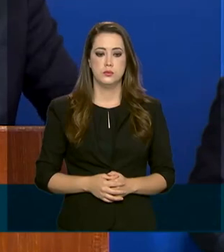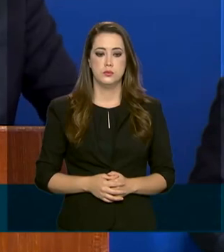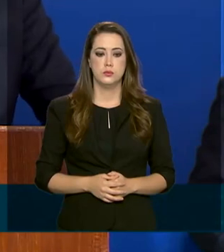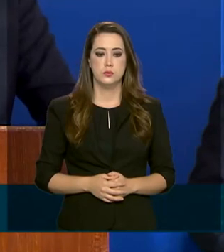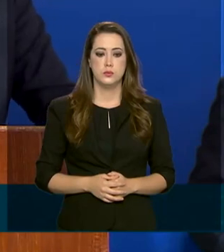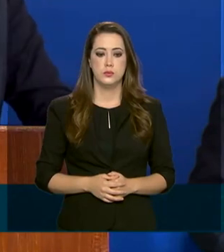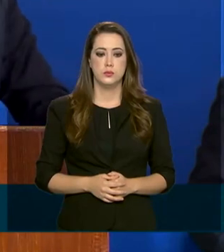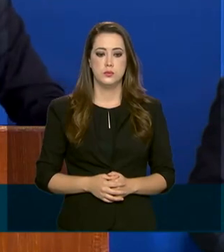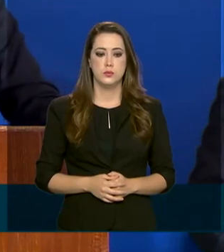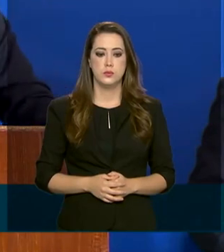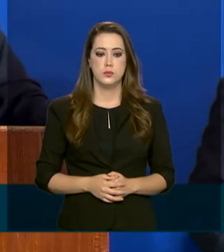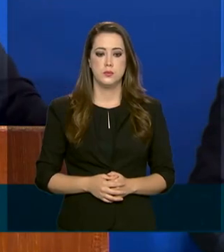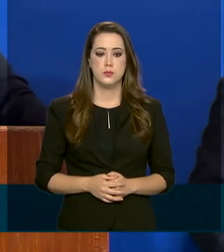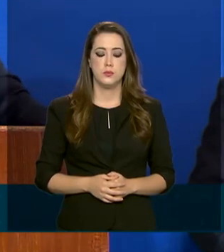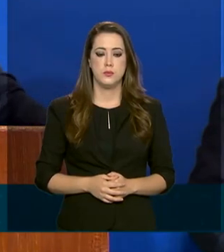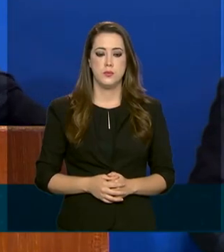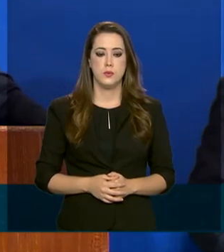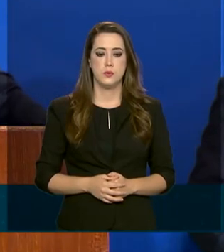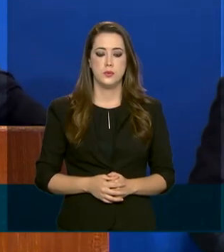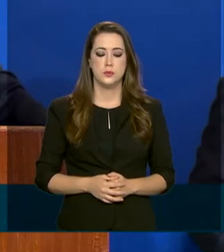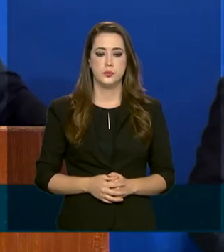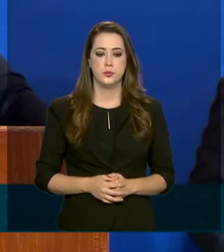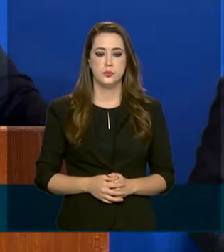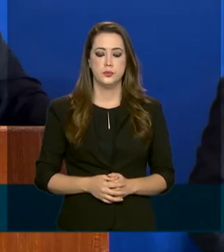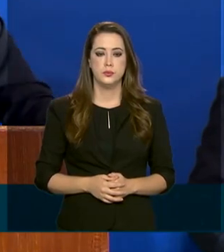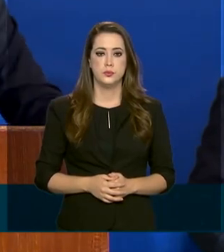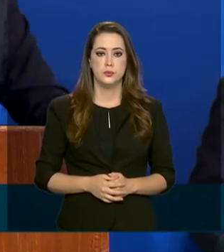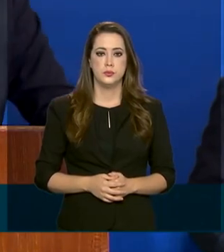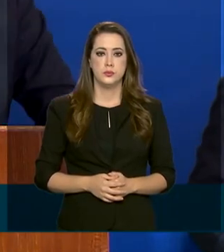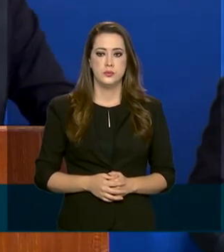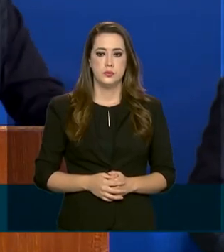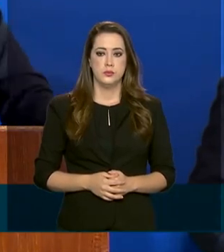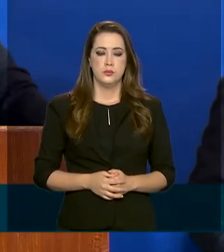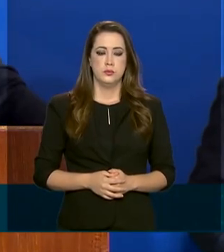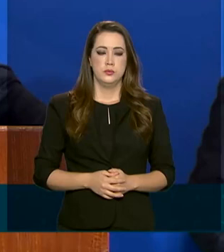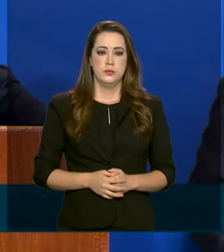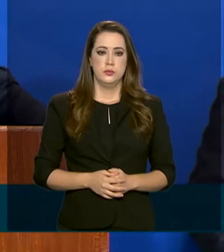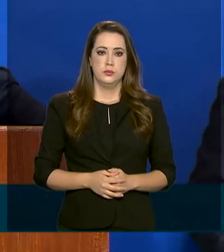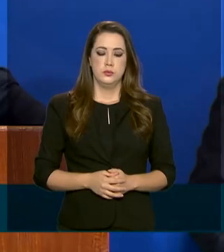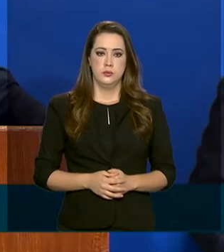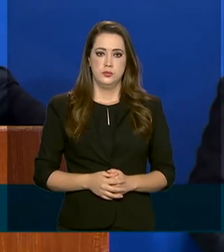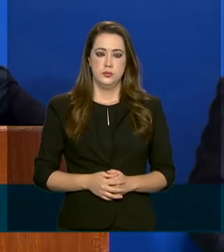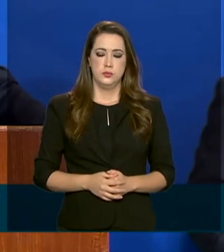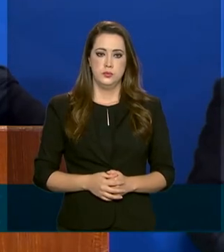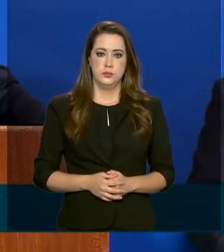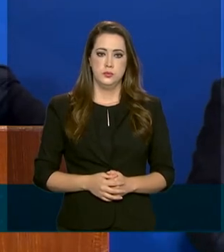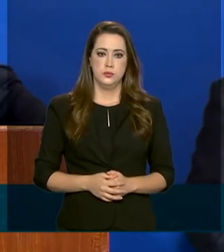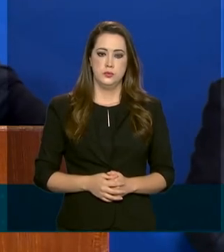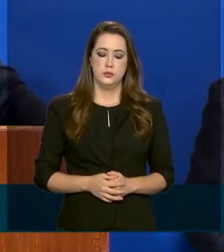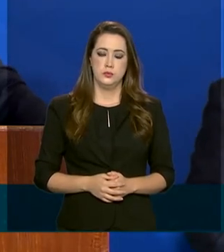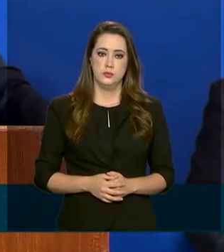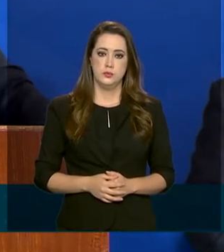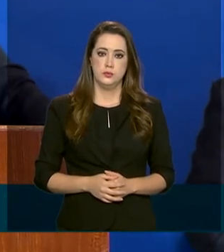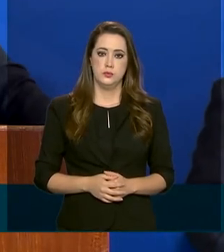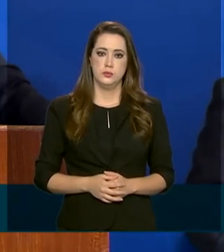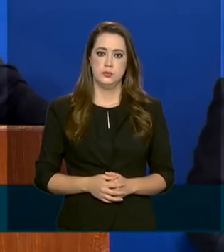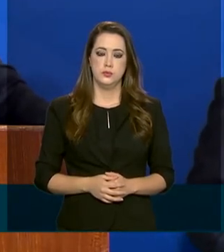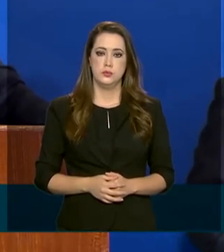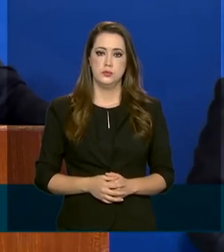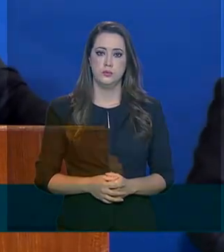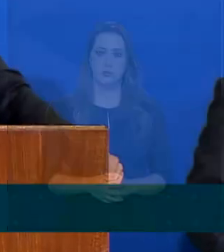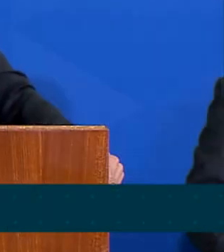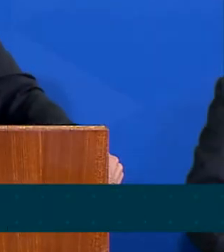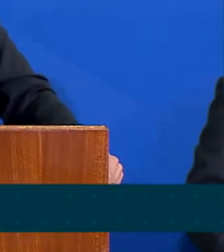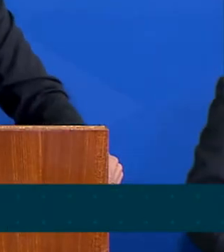Também tratamos desse assunto do auxílio emergencial. Os 600 reais pesam muito